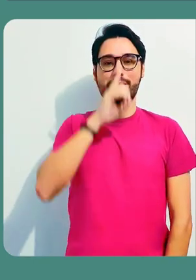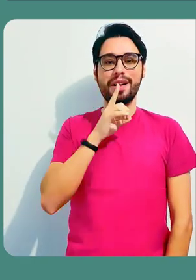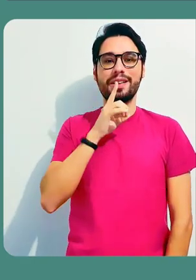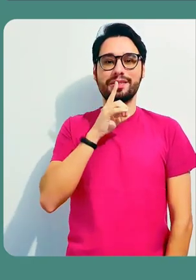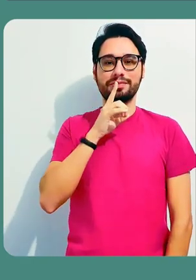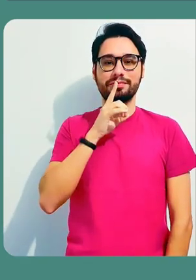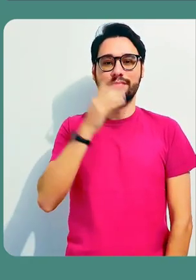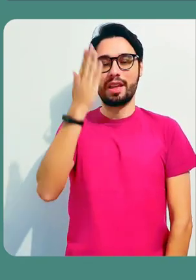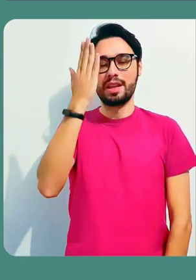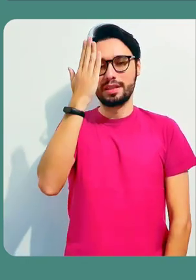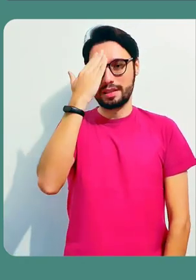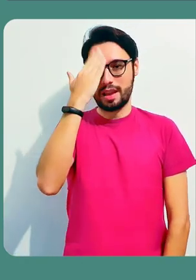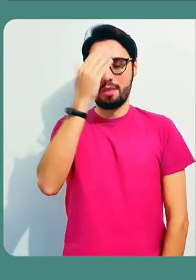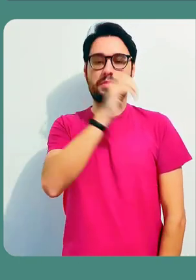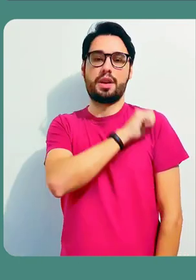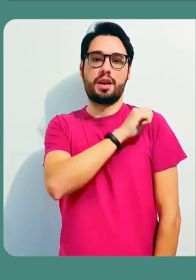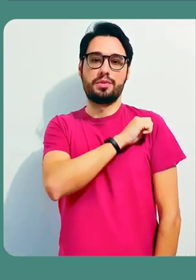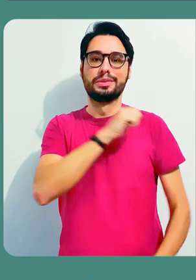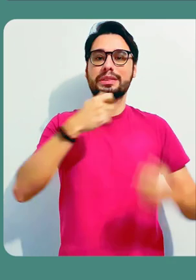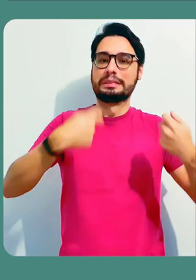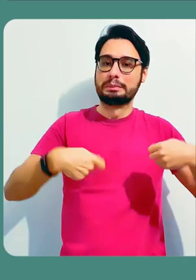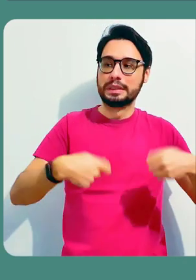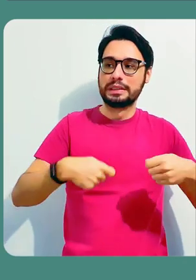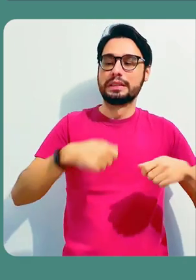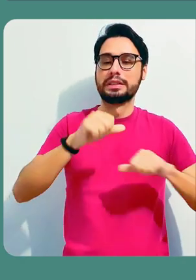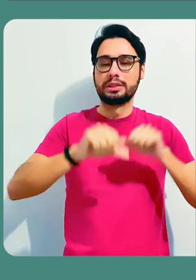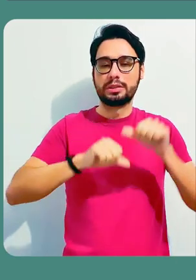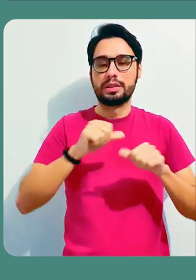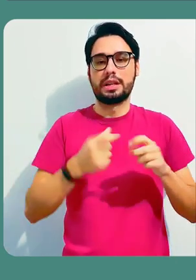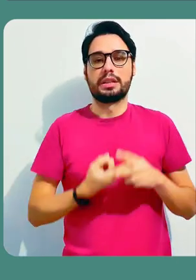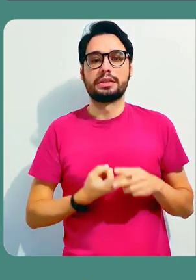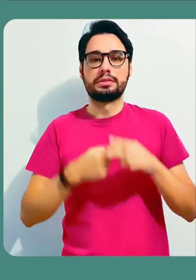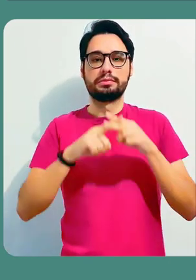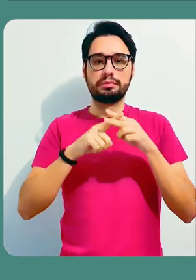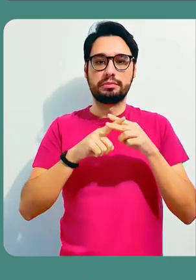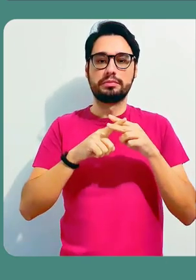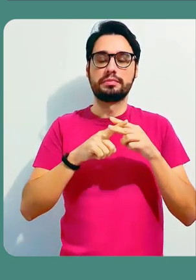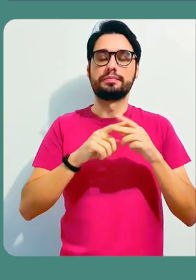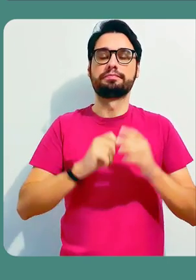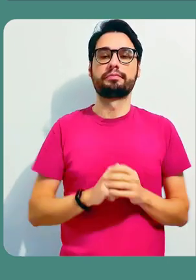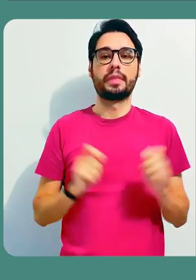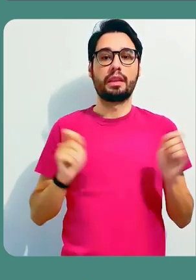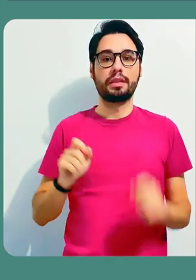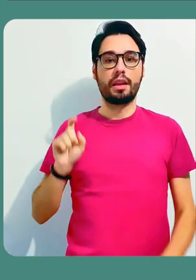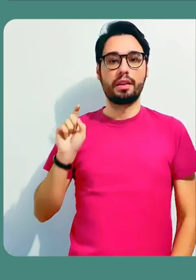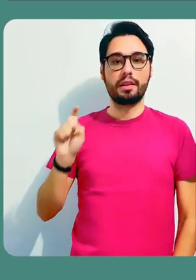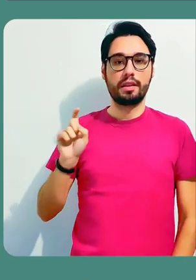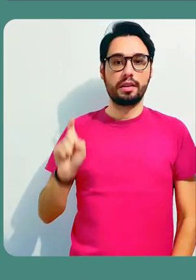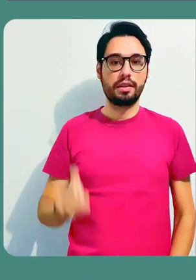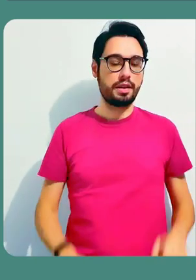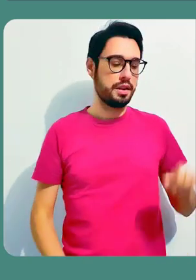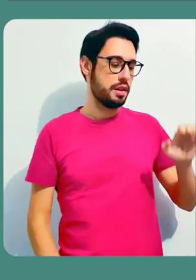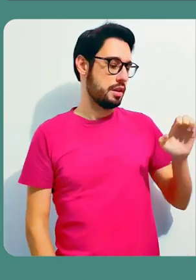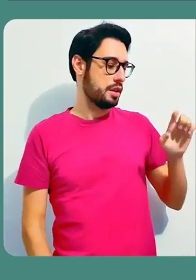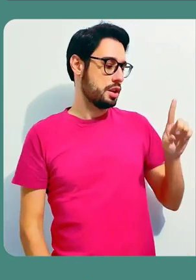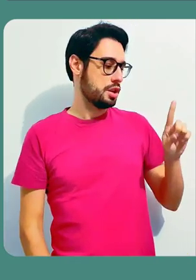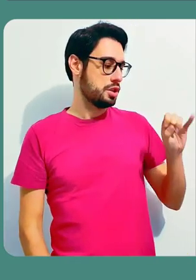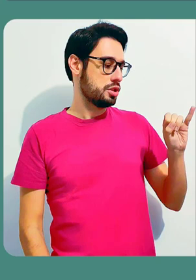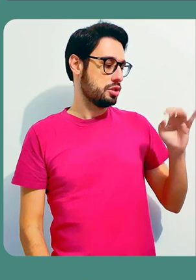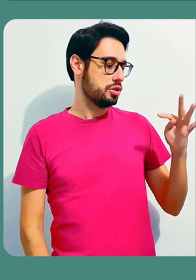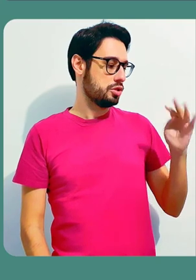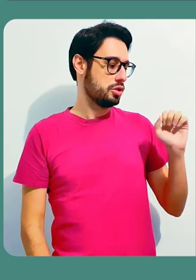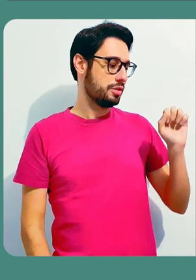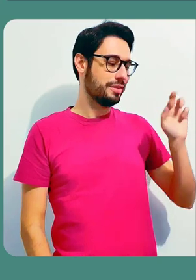revisão, eu consigo vir aqui no botão de editar a publicação do aluno e trocar então a sua coloração.